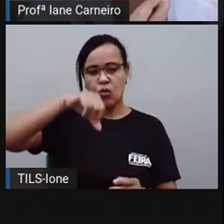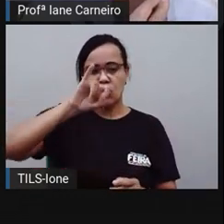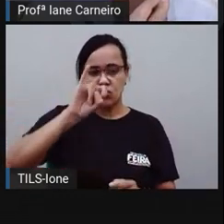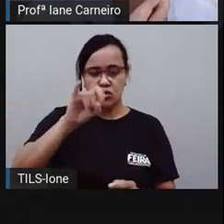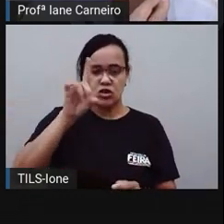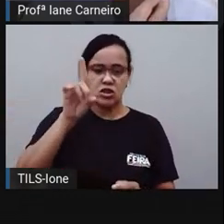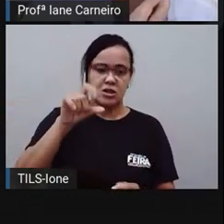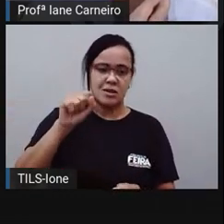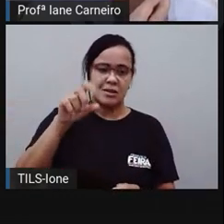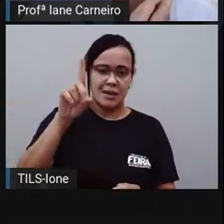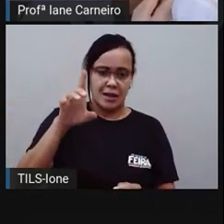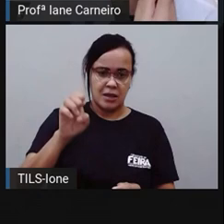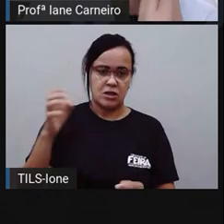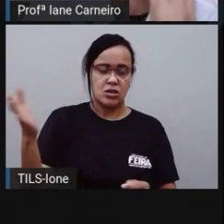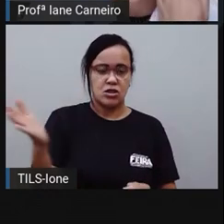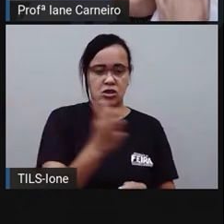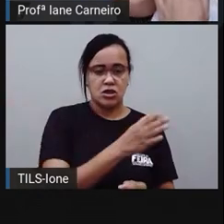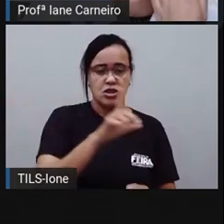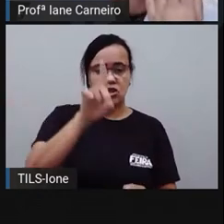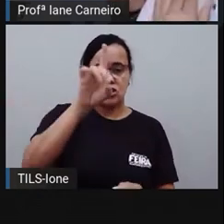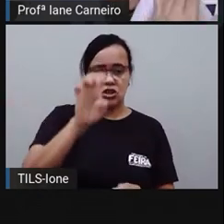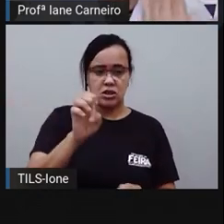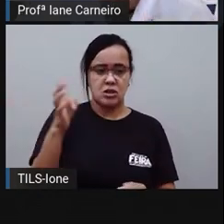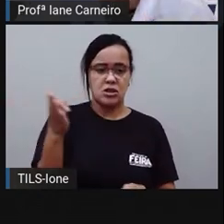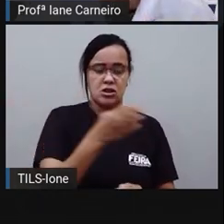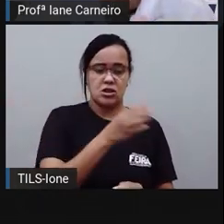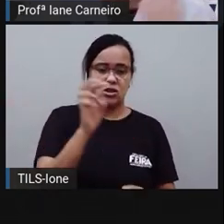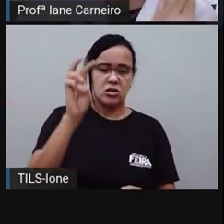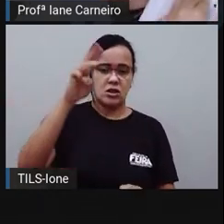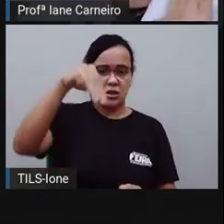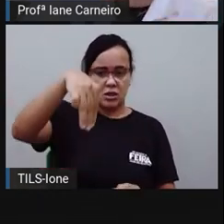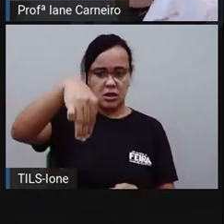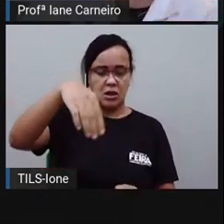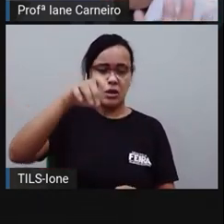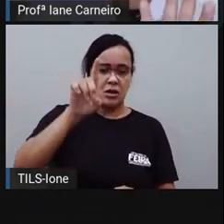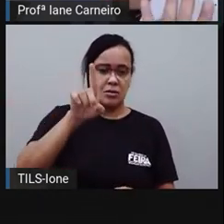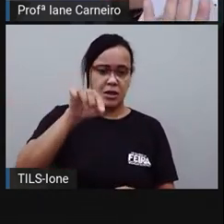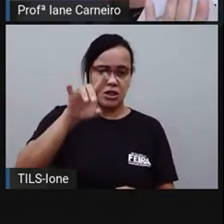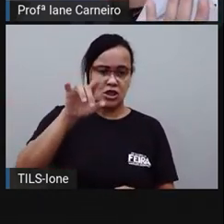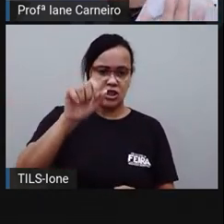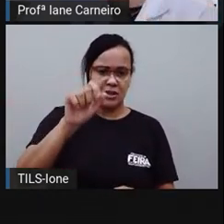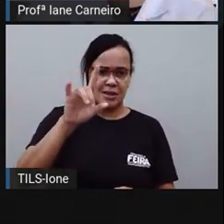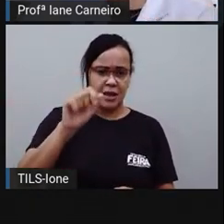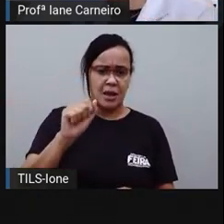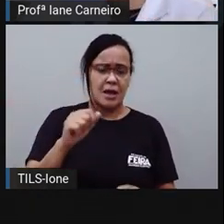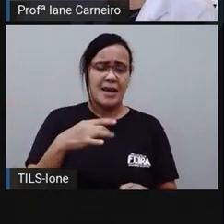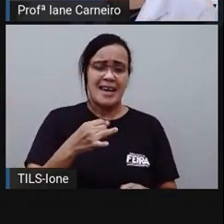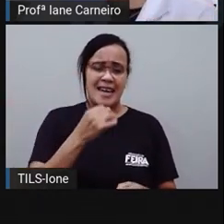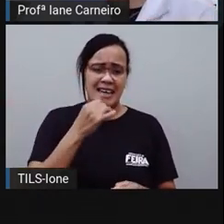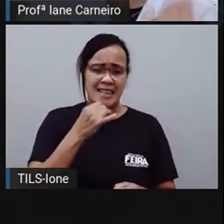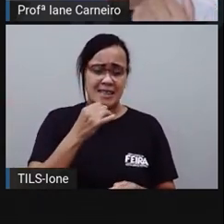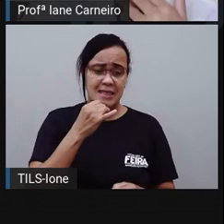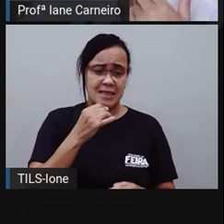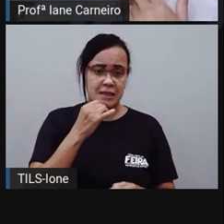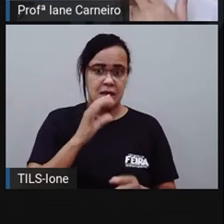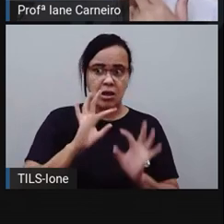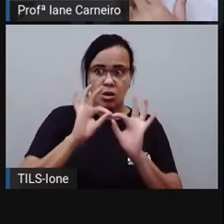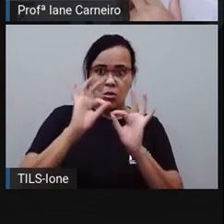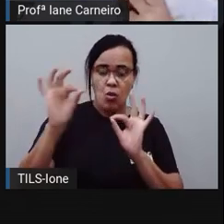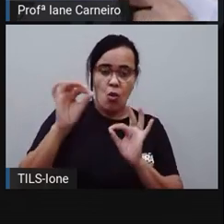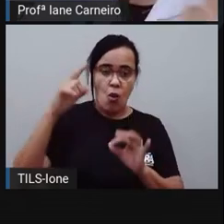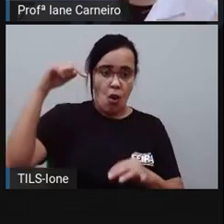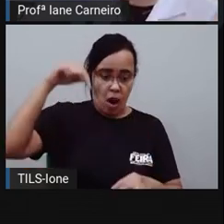quilômetro, né, então, pra eu medir a distância de Feira de Santana até Salvador, eu uso quilômetro. Pra eu